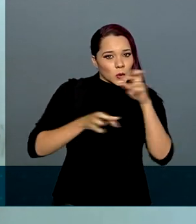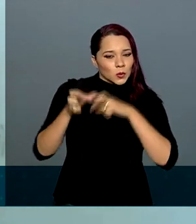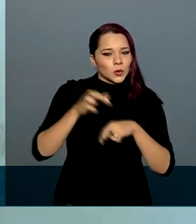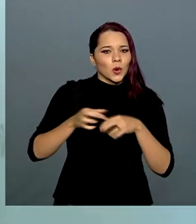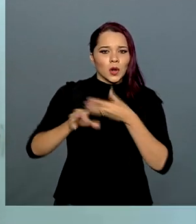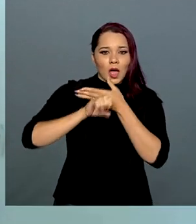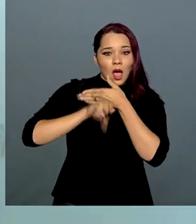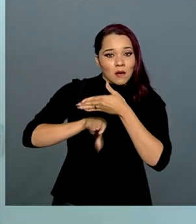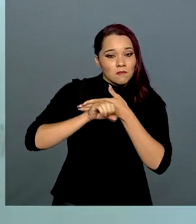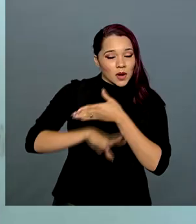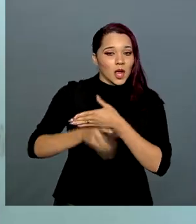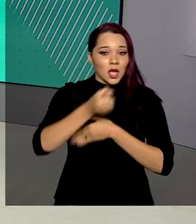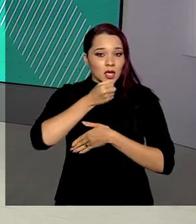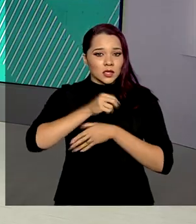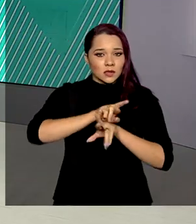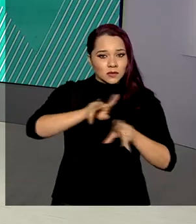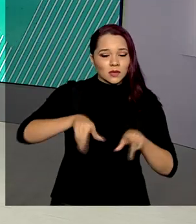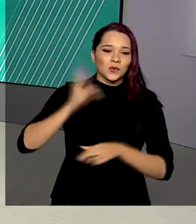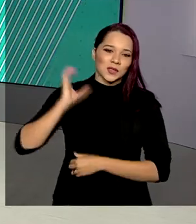imprensa e o cidadão.